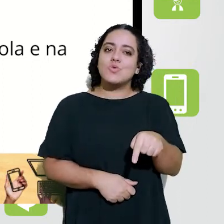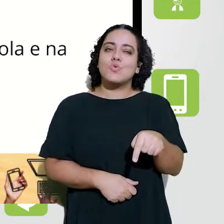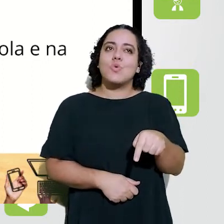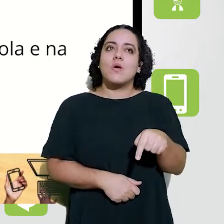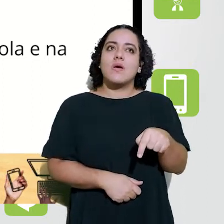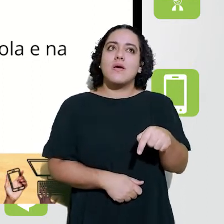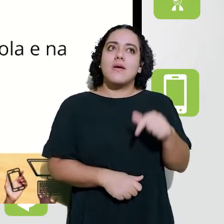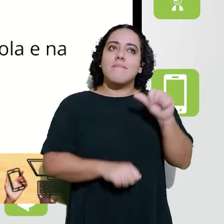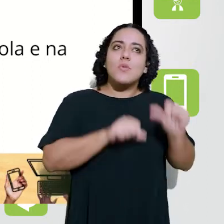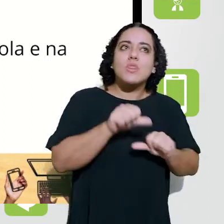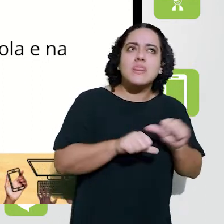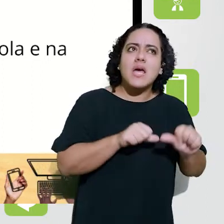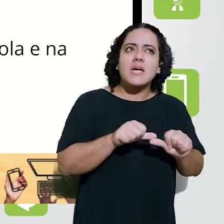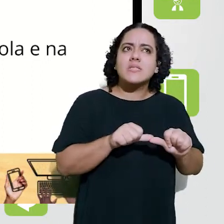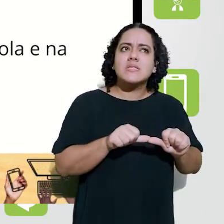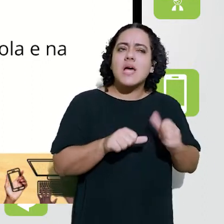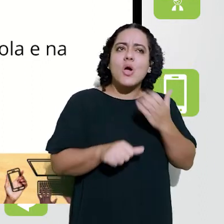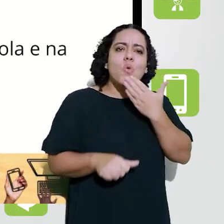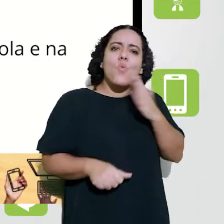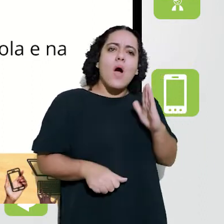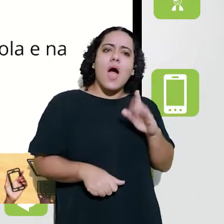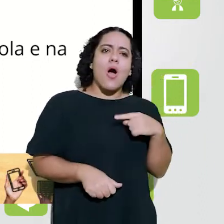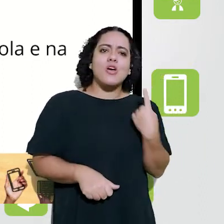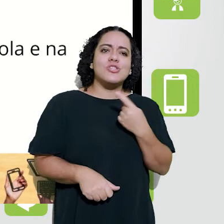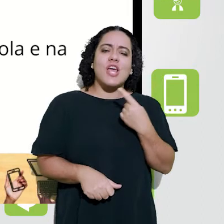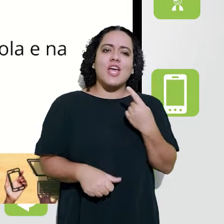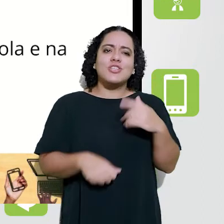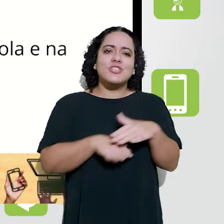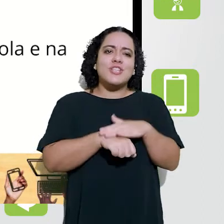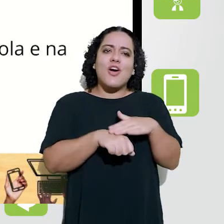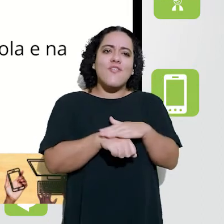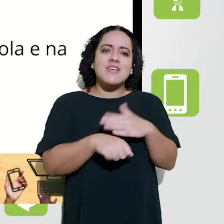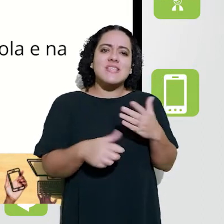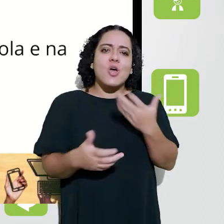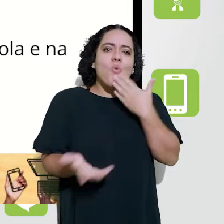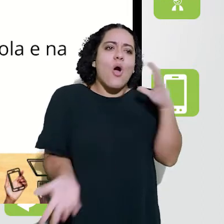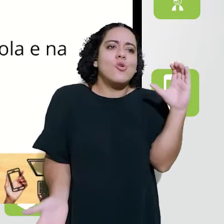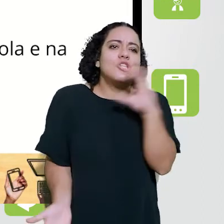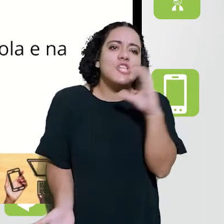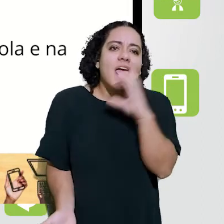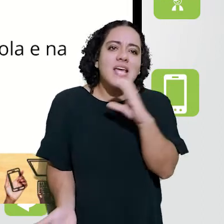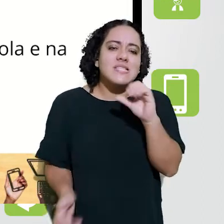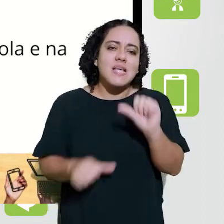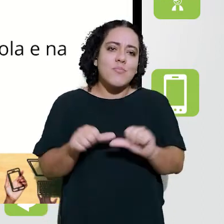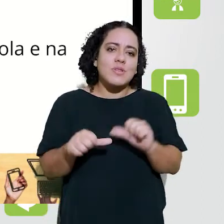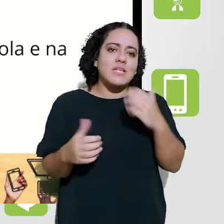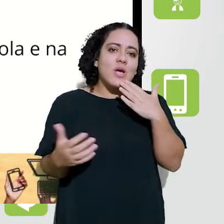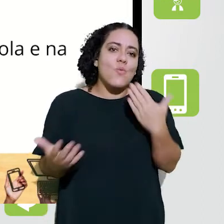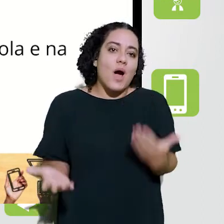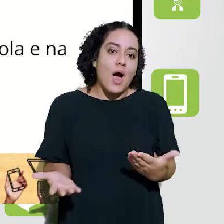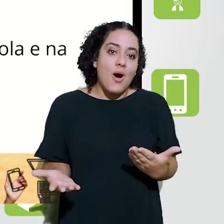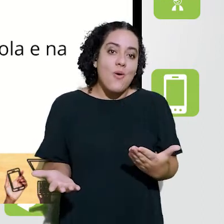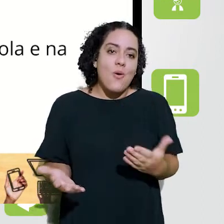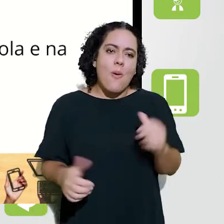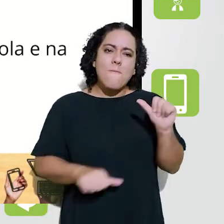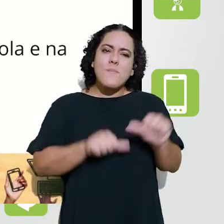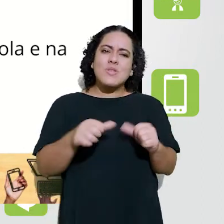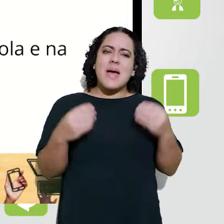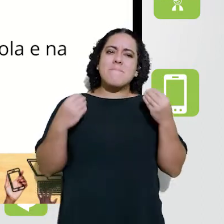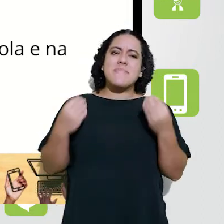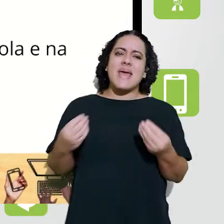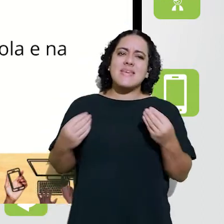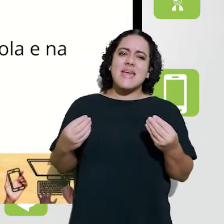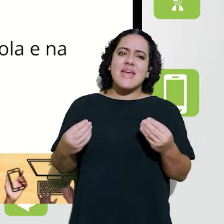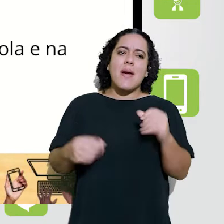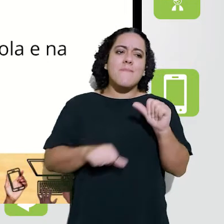pensar nisso requer que a gente pense em mudança. Que mudança é essa que a gente está falando, né? Essa urgência de